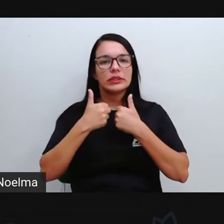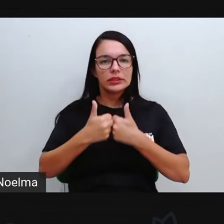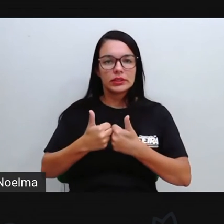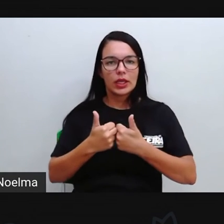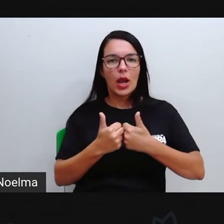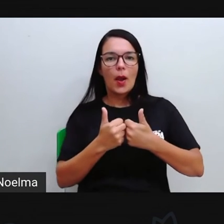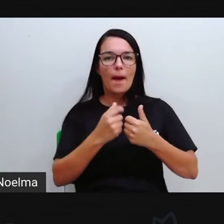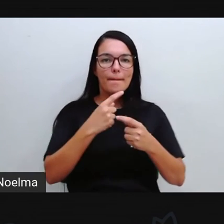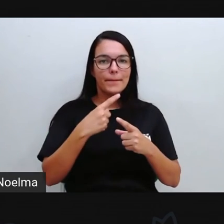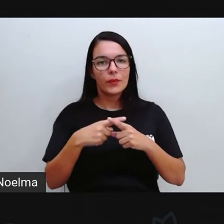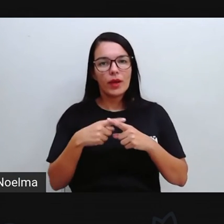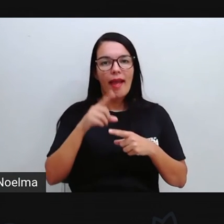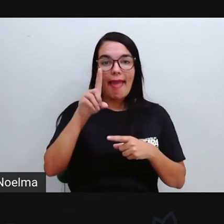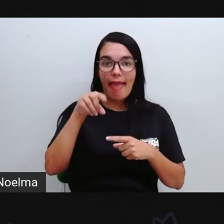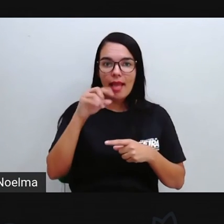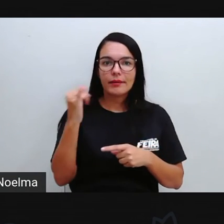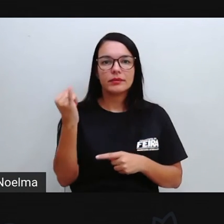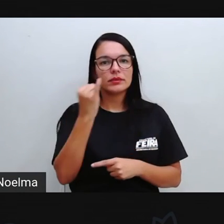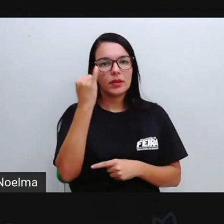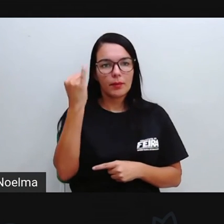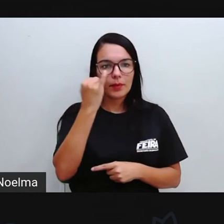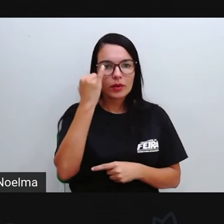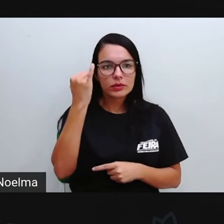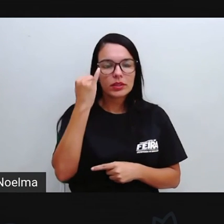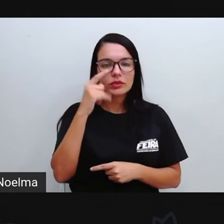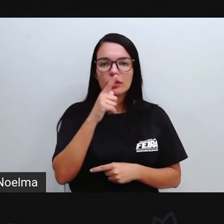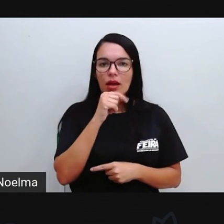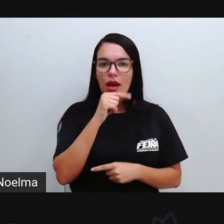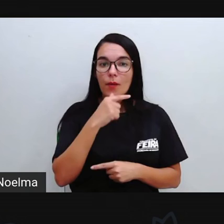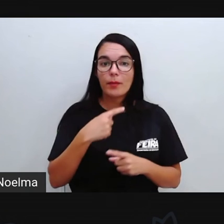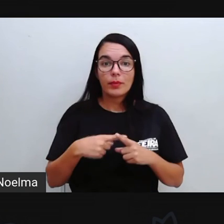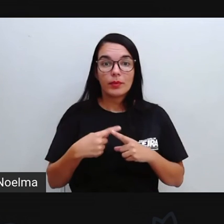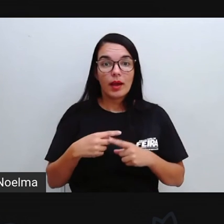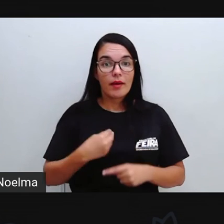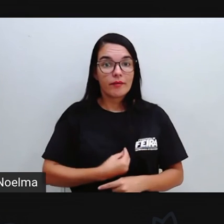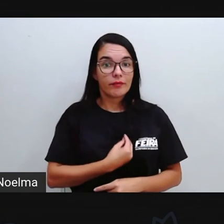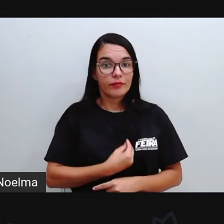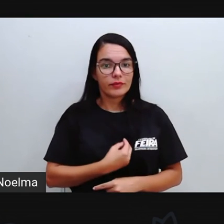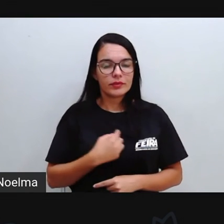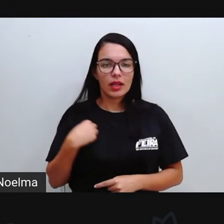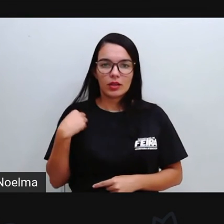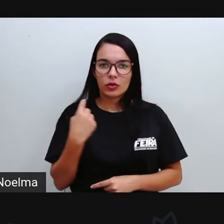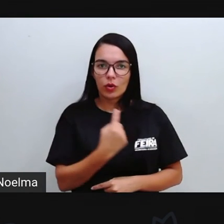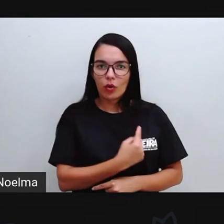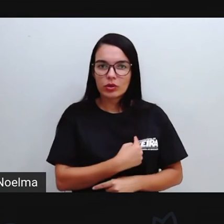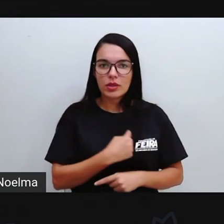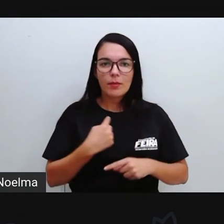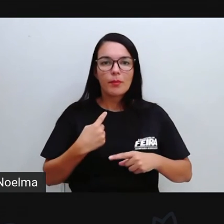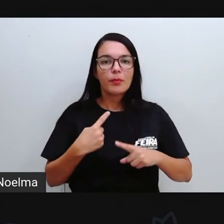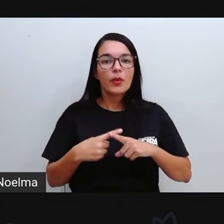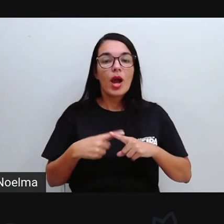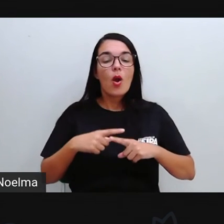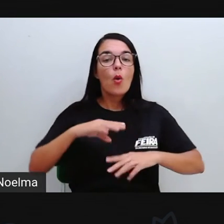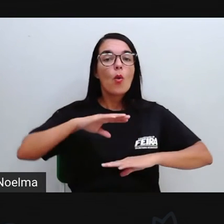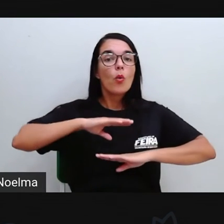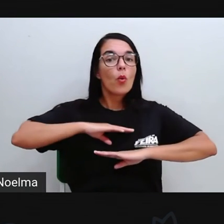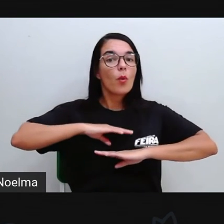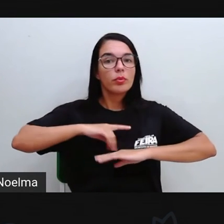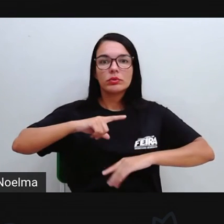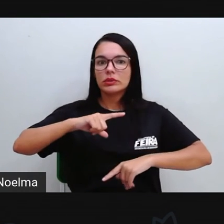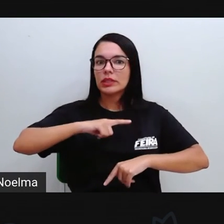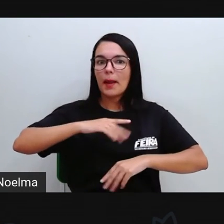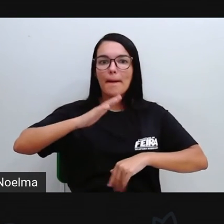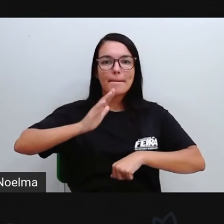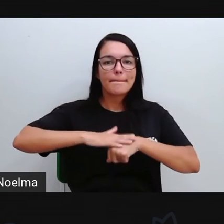água Ela é muito importante Para a nossa vida Uma vez que o nosso corpo É composto A maior porcentagem Do nosso corpo Vai ser